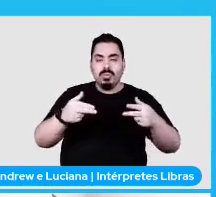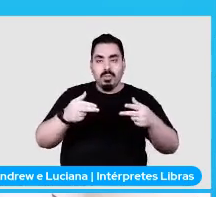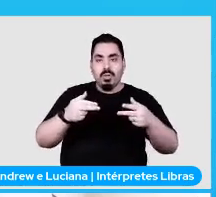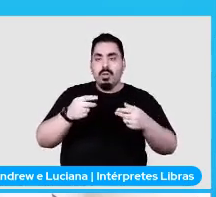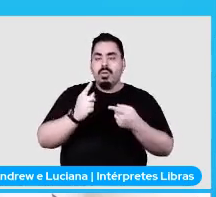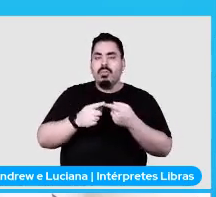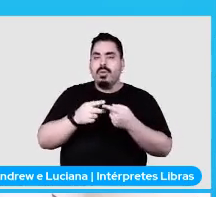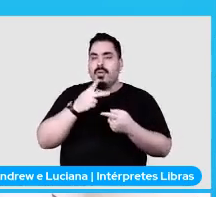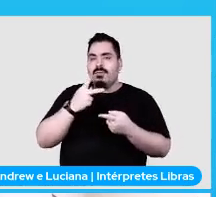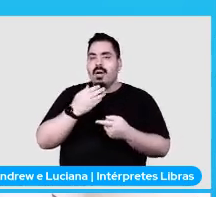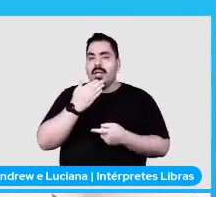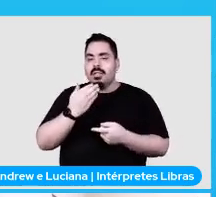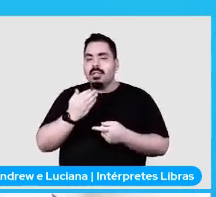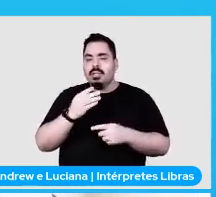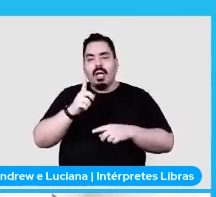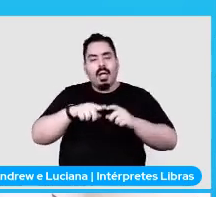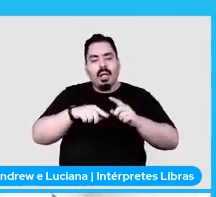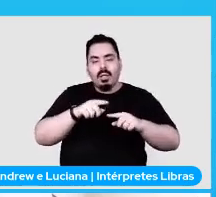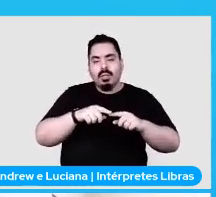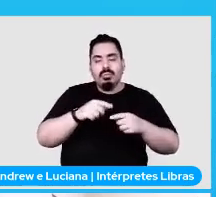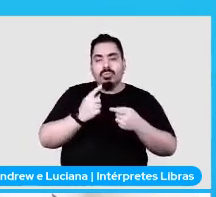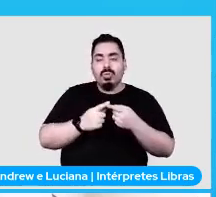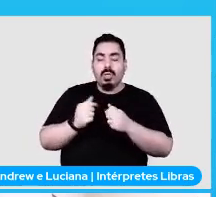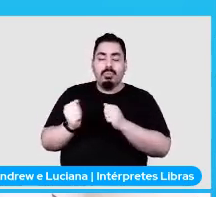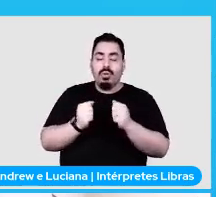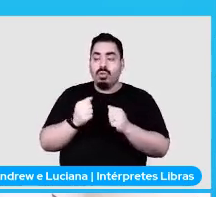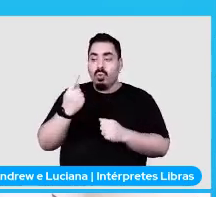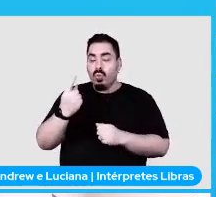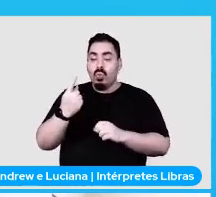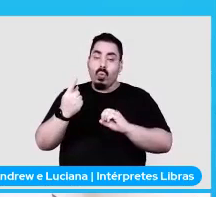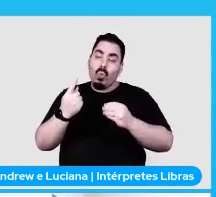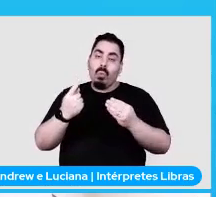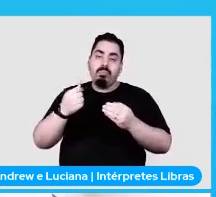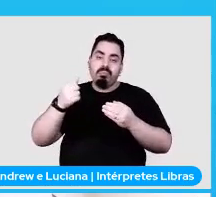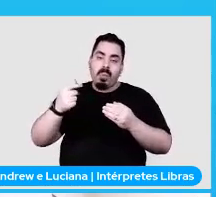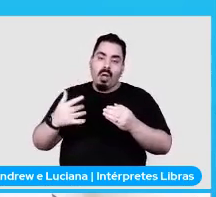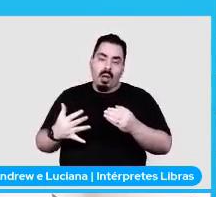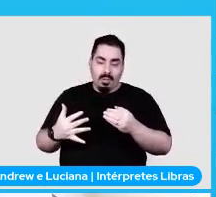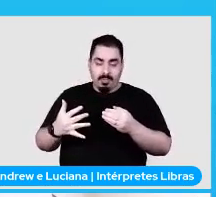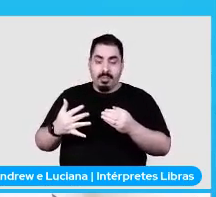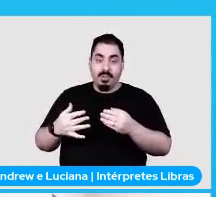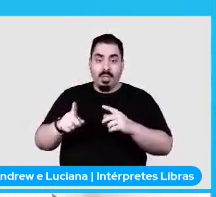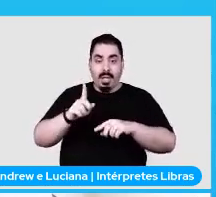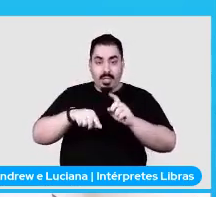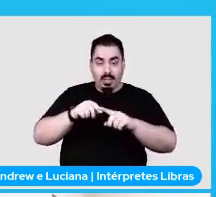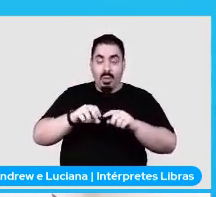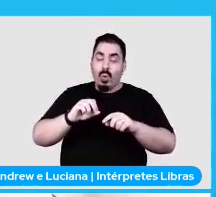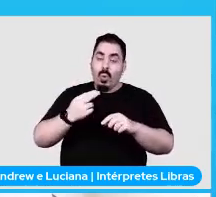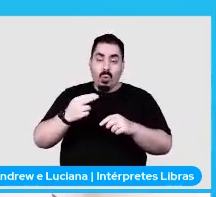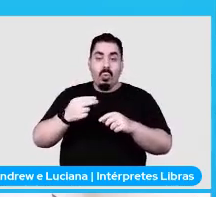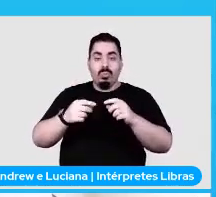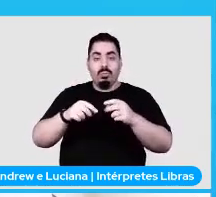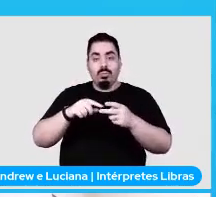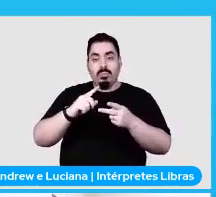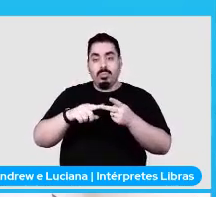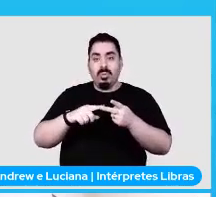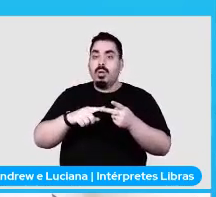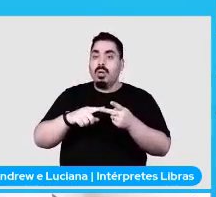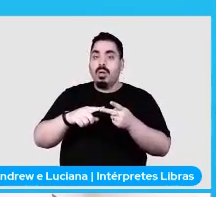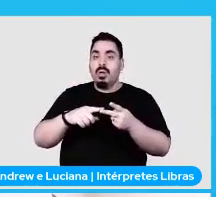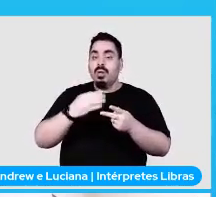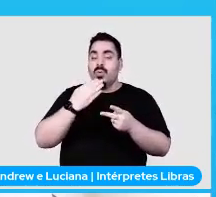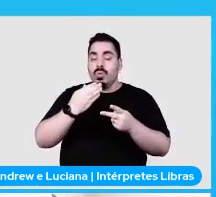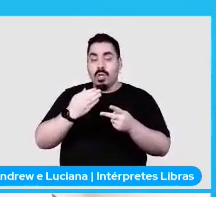Porque ele pode retornar um ou mais itens, ou um ou mais requests, ou os dois ao mesmo tempo, que é uma interação, no fim das contas. Se eu retorno